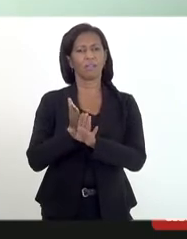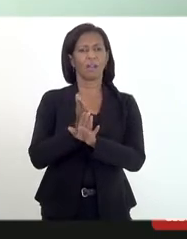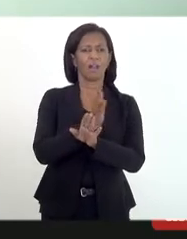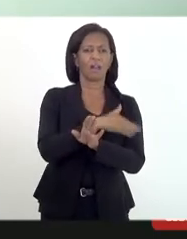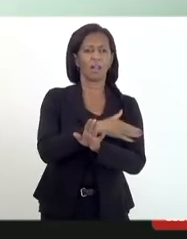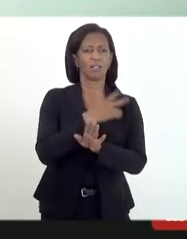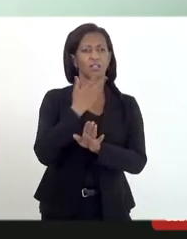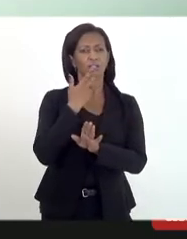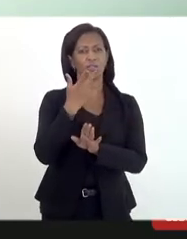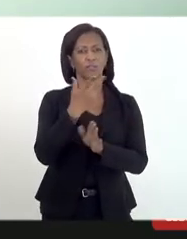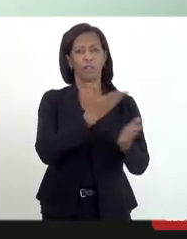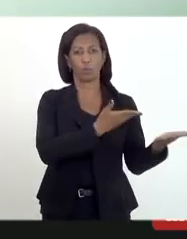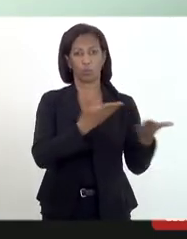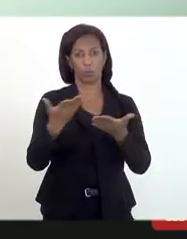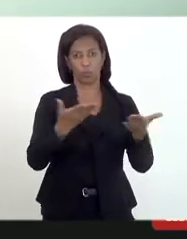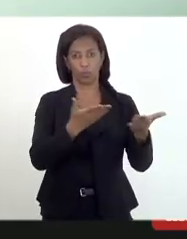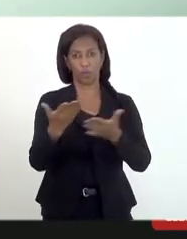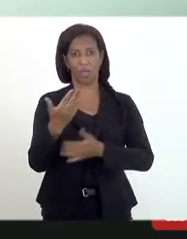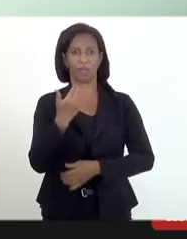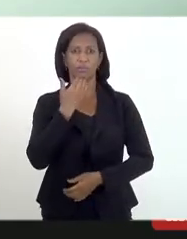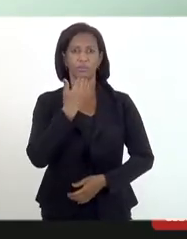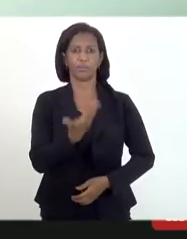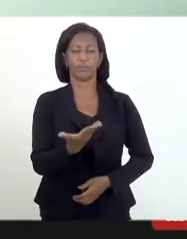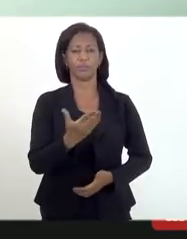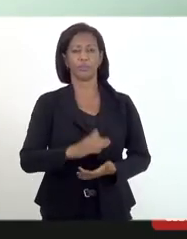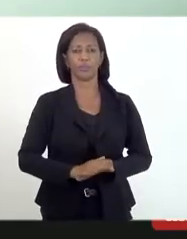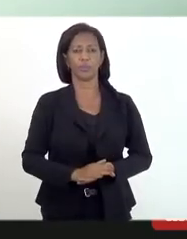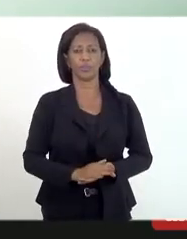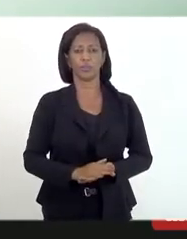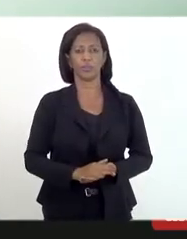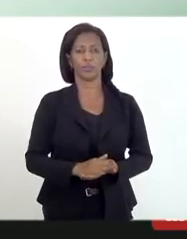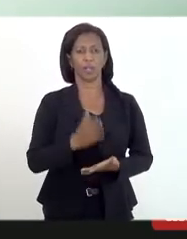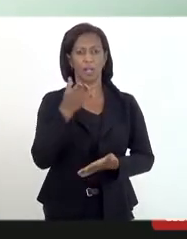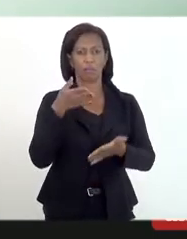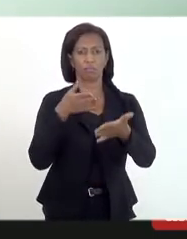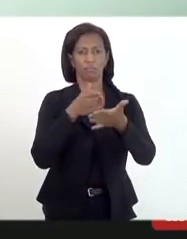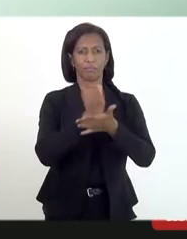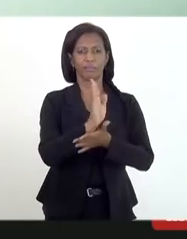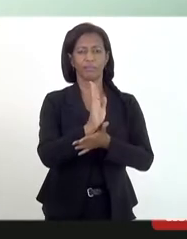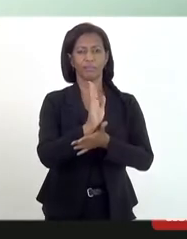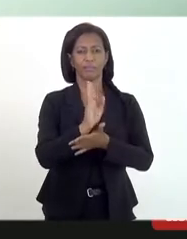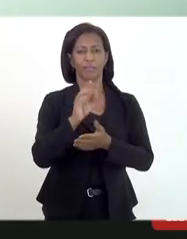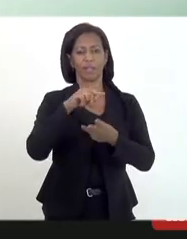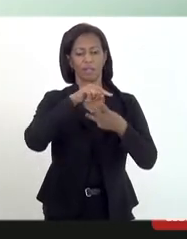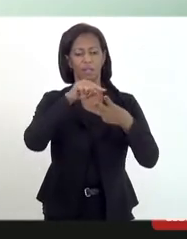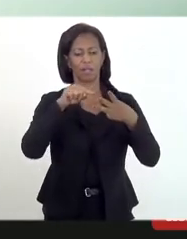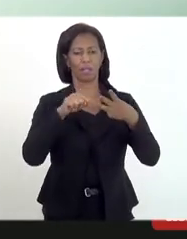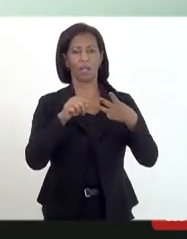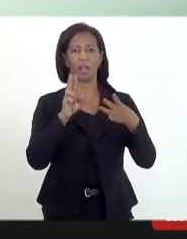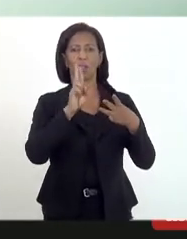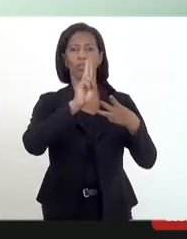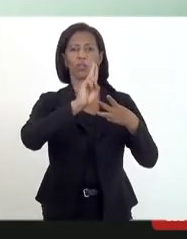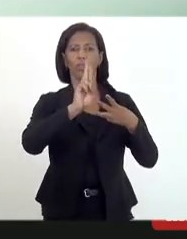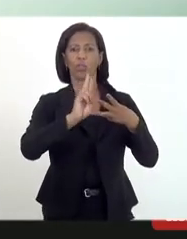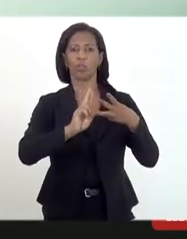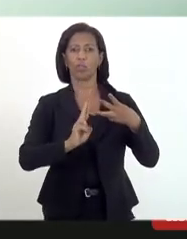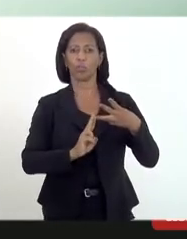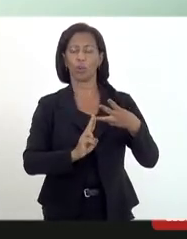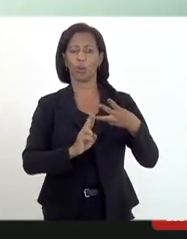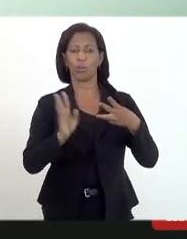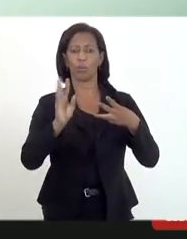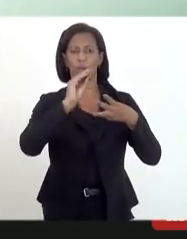convidados, eu queria pedir para submeter a aprovação a indicação de três nomes trazidos pelos